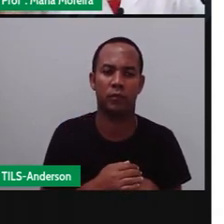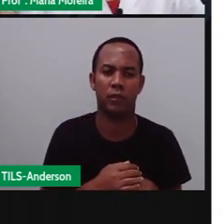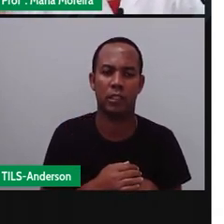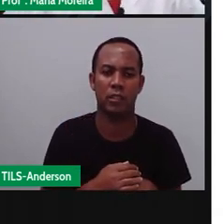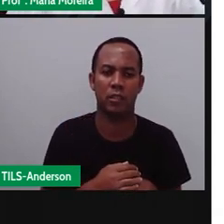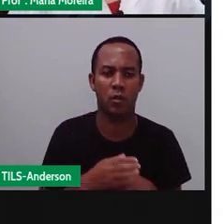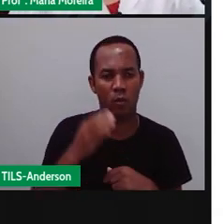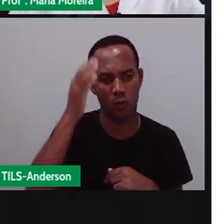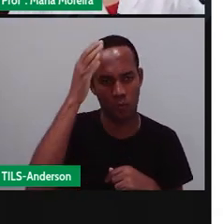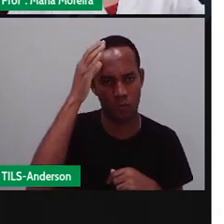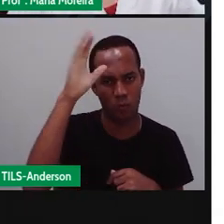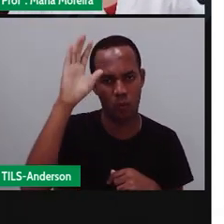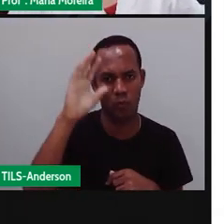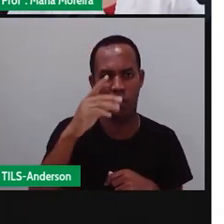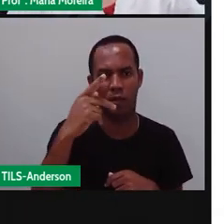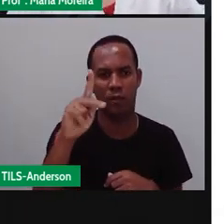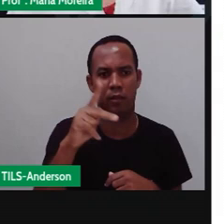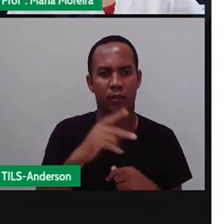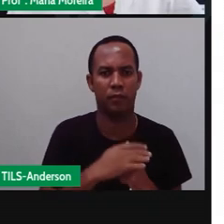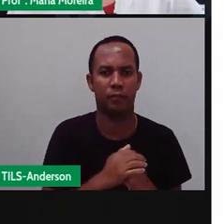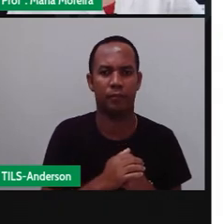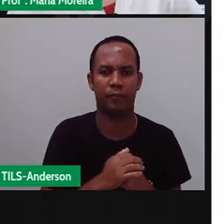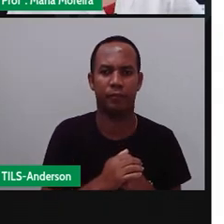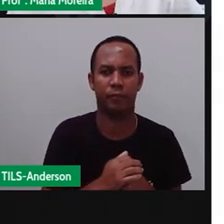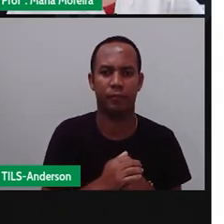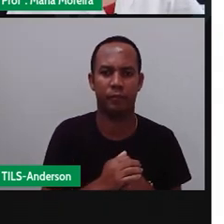as tradições deles, né?